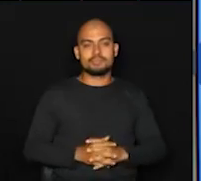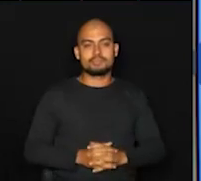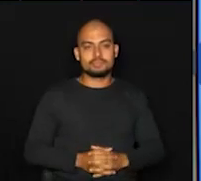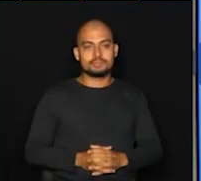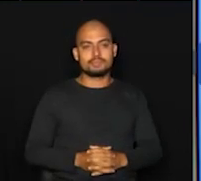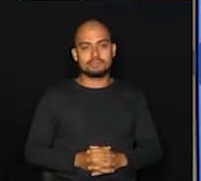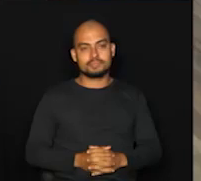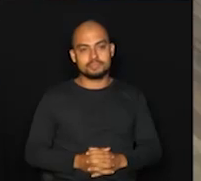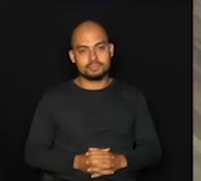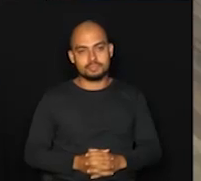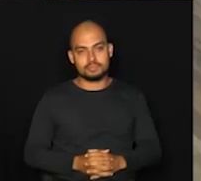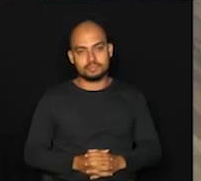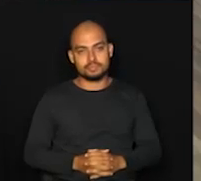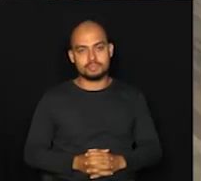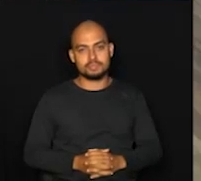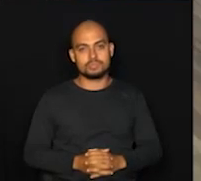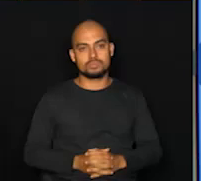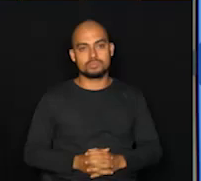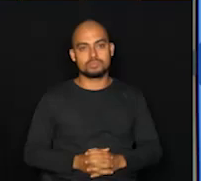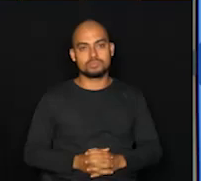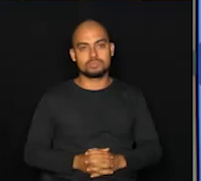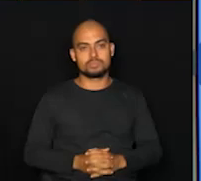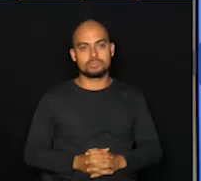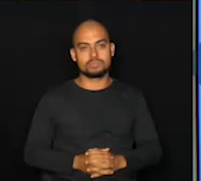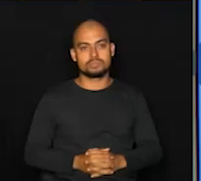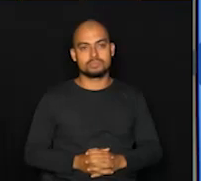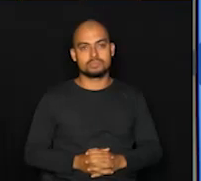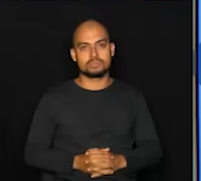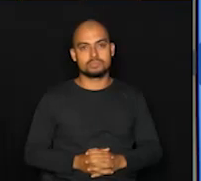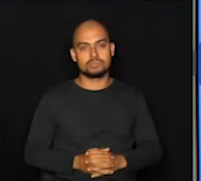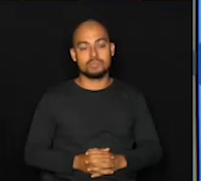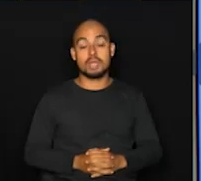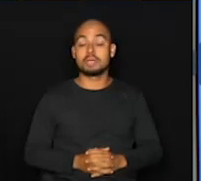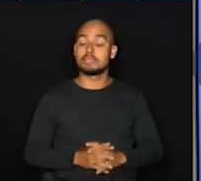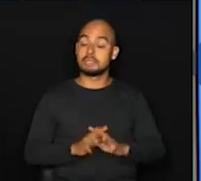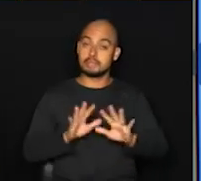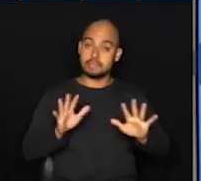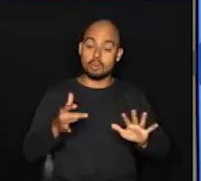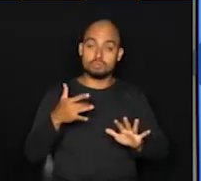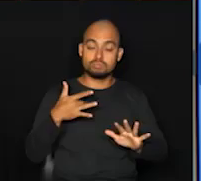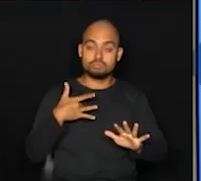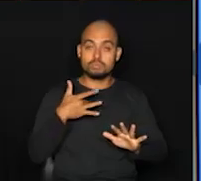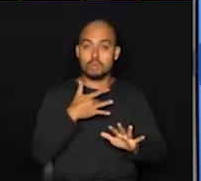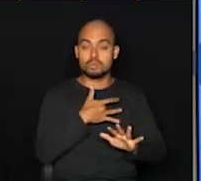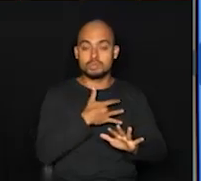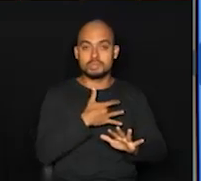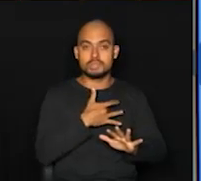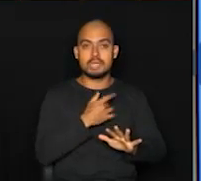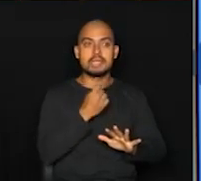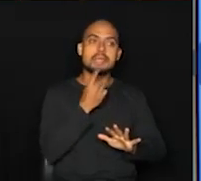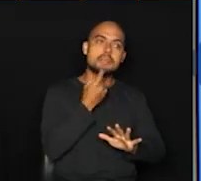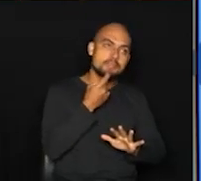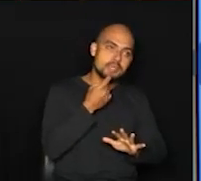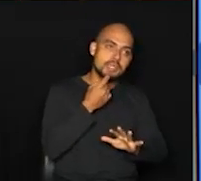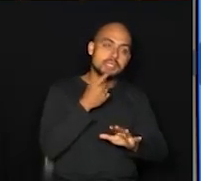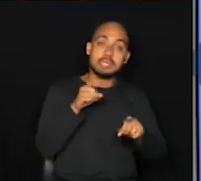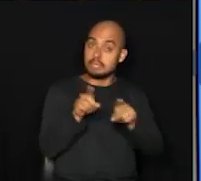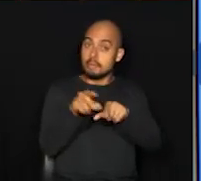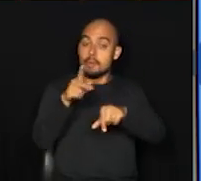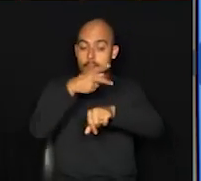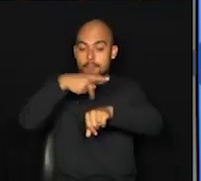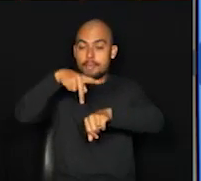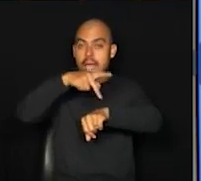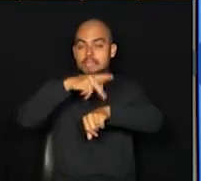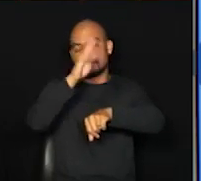Olha, e ainda falando sobre saúde, Campinas vai... Na verdade, Campinas não, o país e Campinas, né, está dentro desse